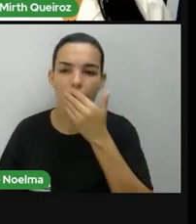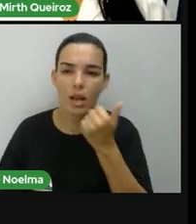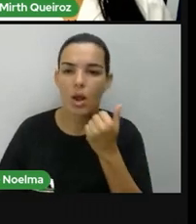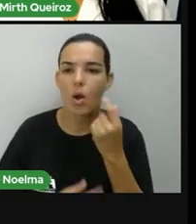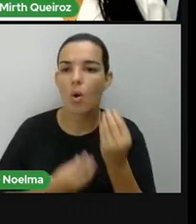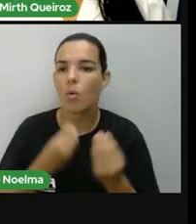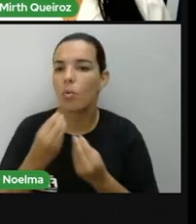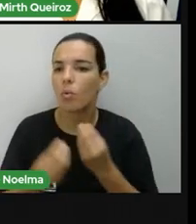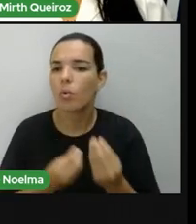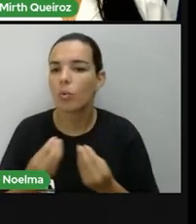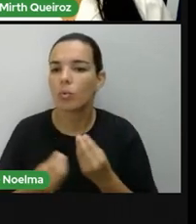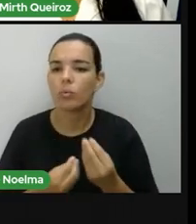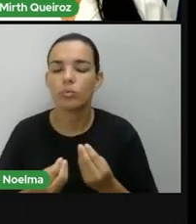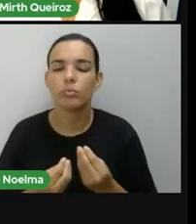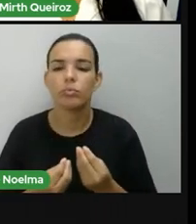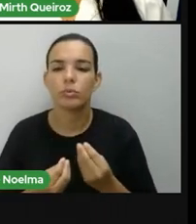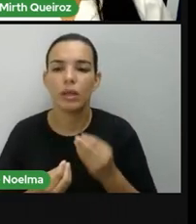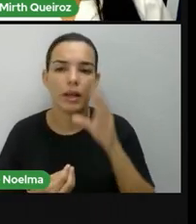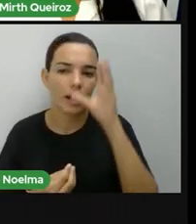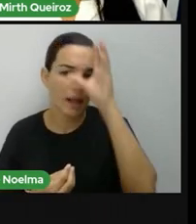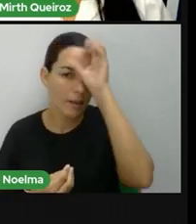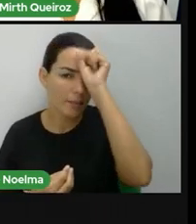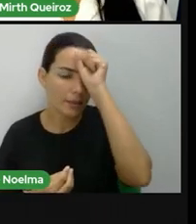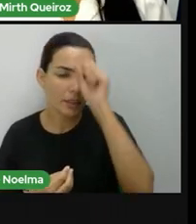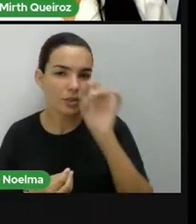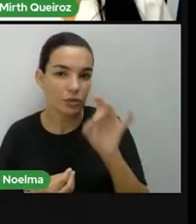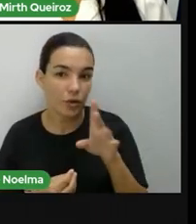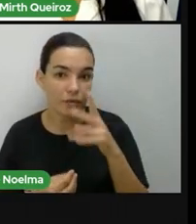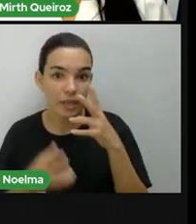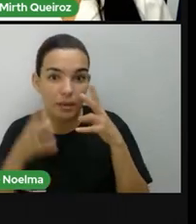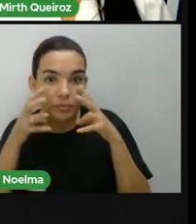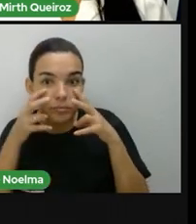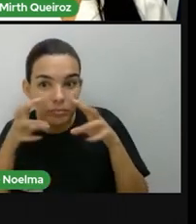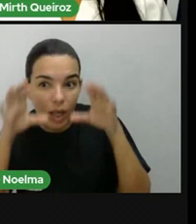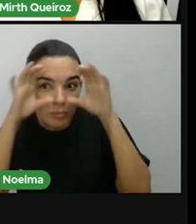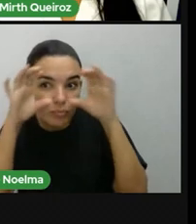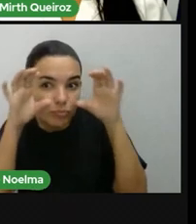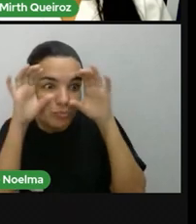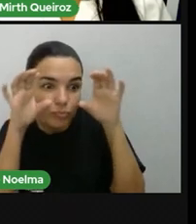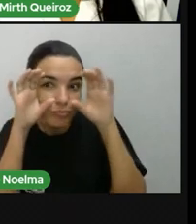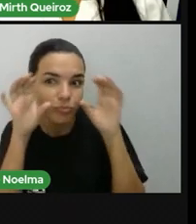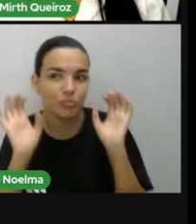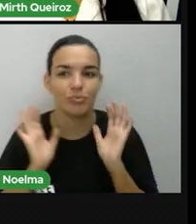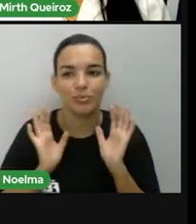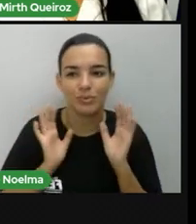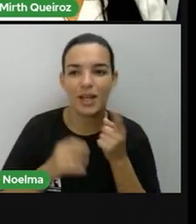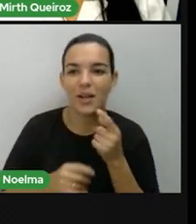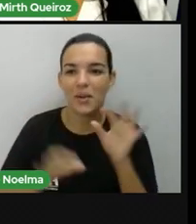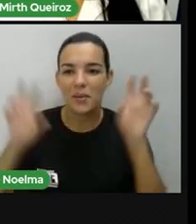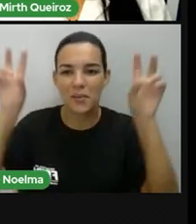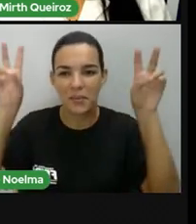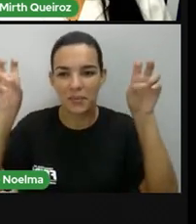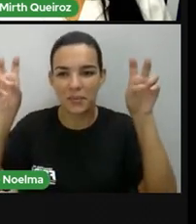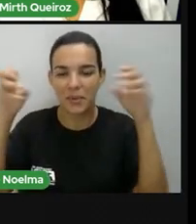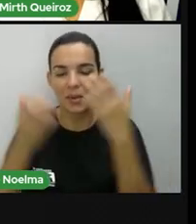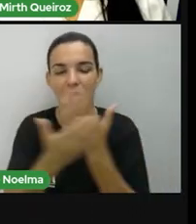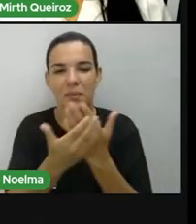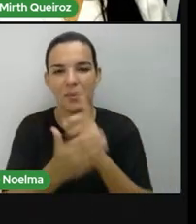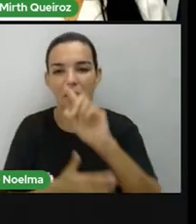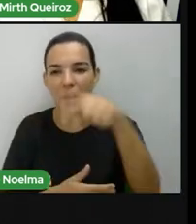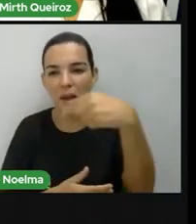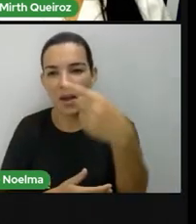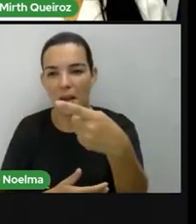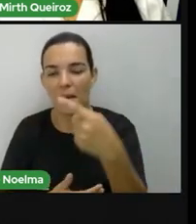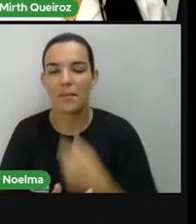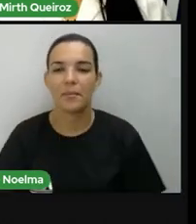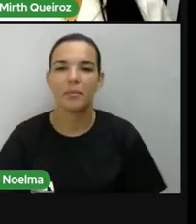mais sobre esse assunto, só uma forma de aguçar vocês, aguçar a curiosidade de vocês sobre esse tema, que será aí assunto para